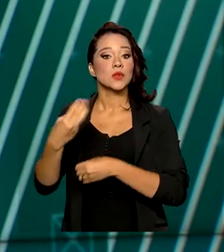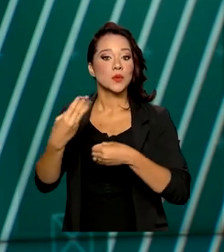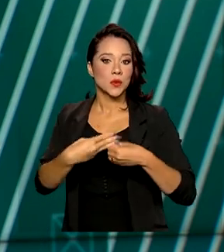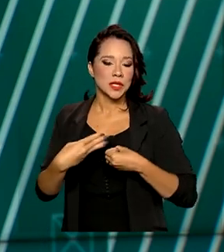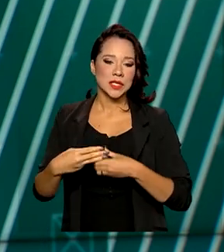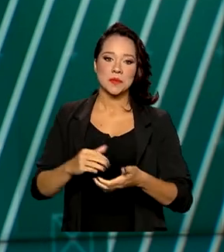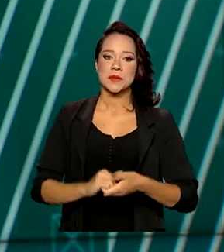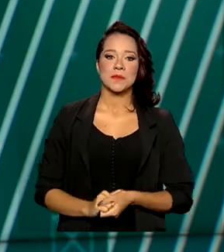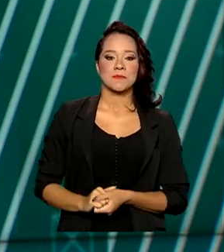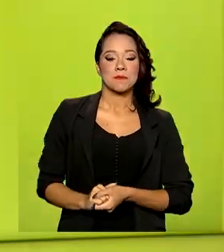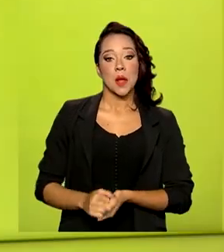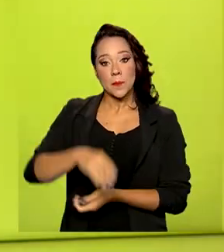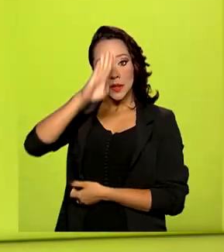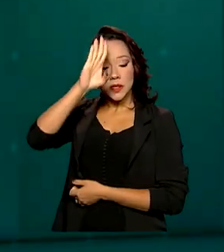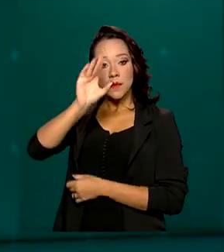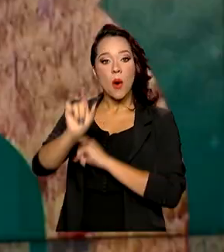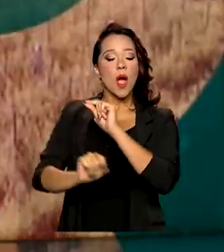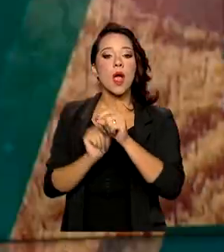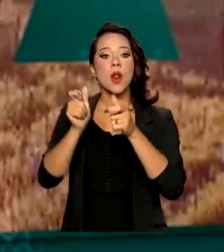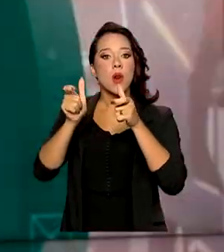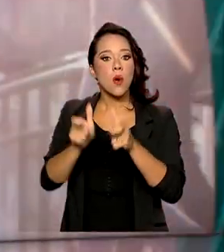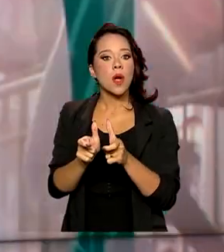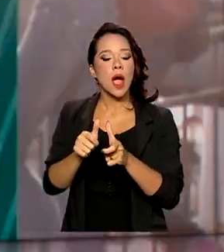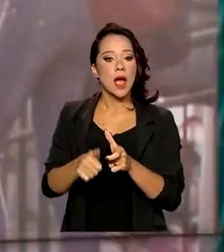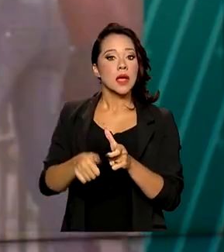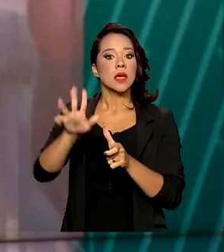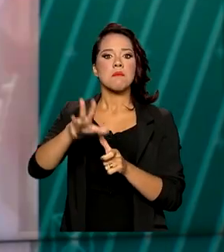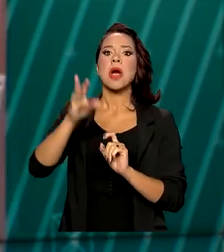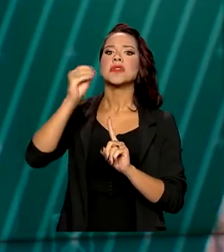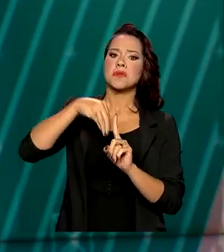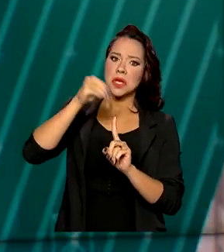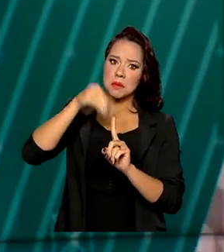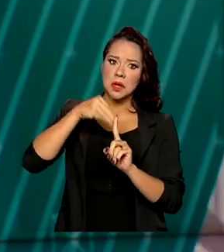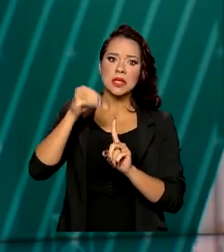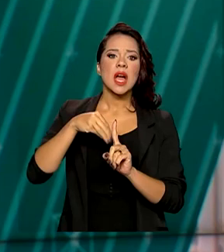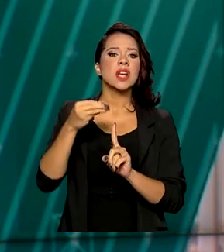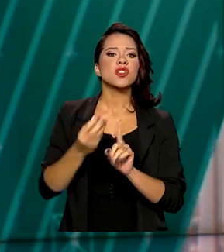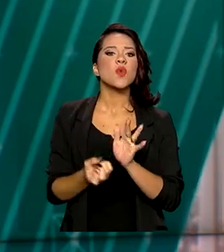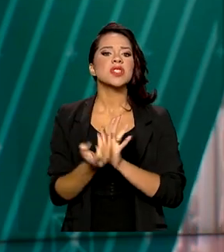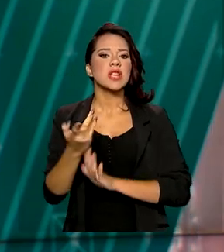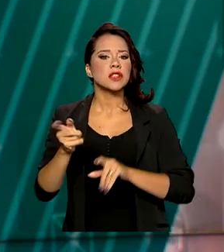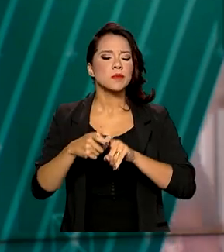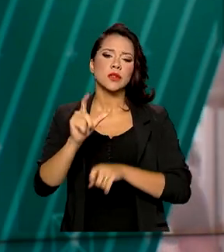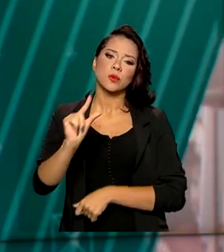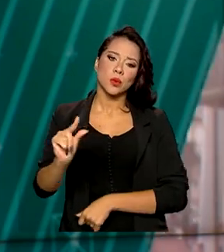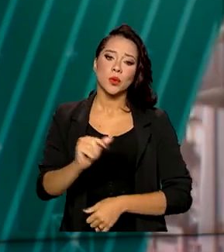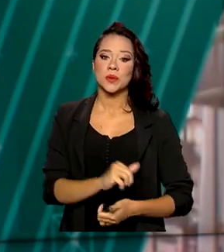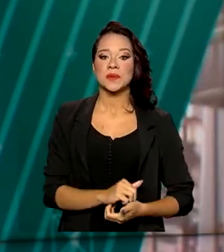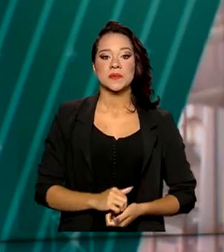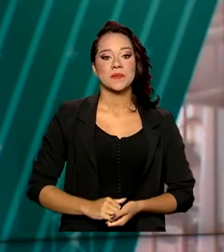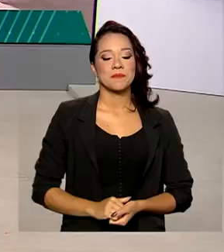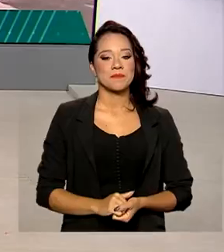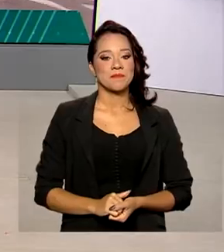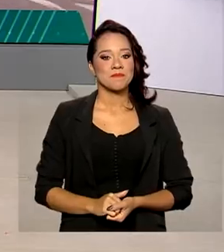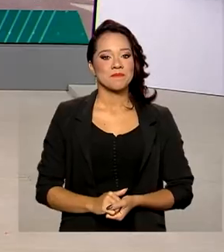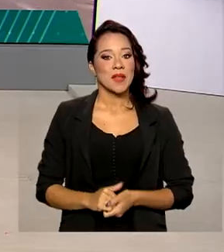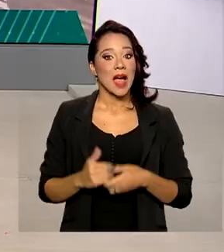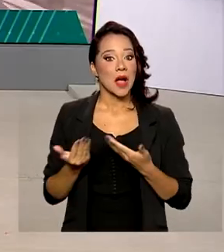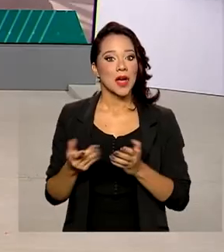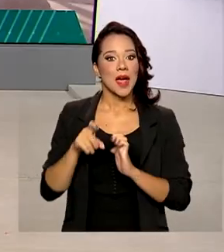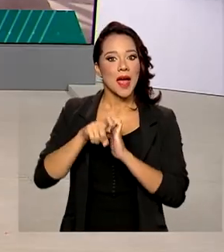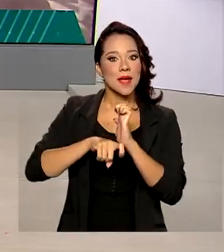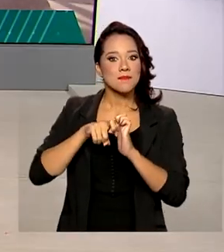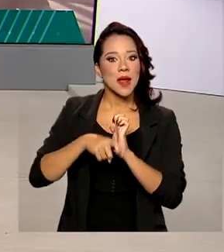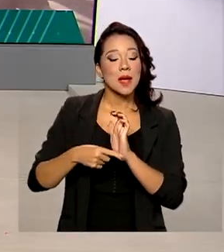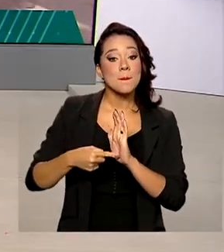municípios. A prioridade é para locais com maior vulnerabilidade e baixa quantidade de médicos. A